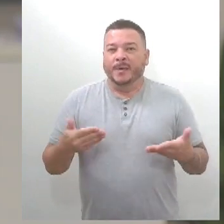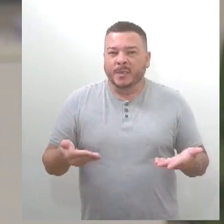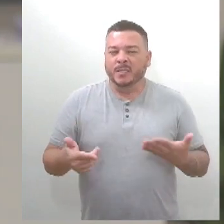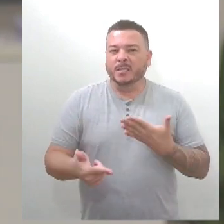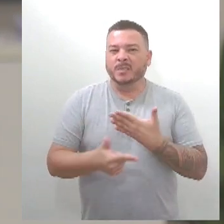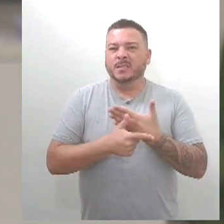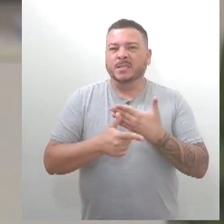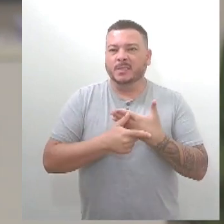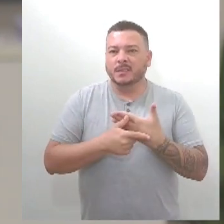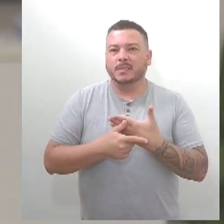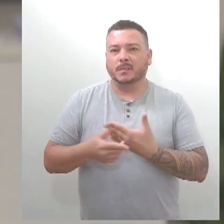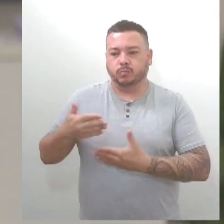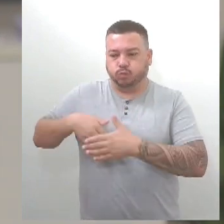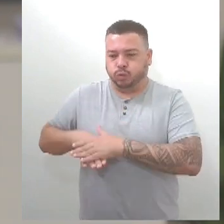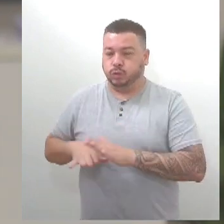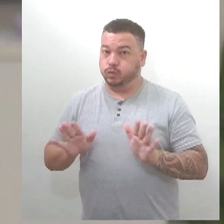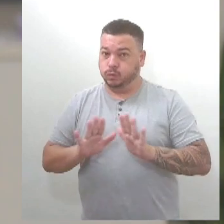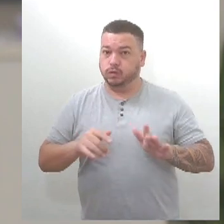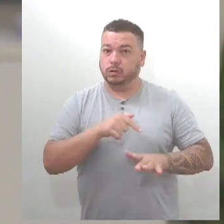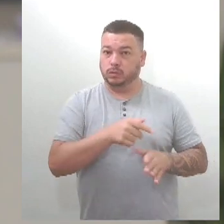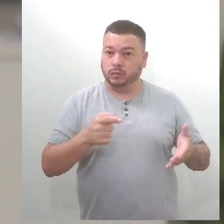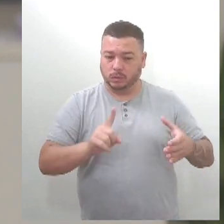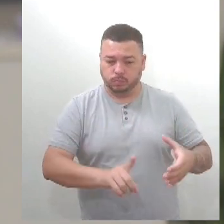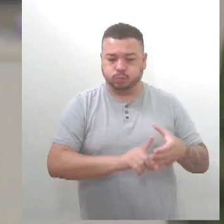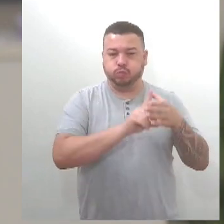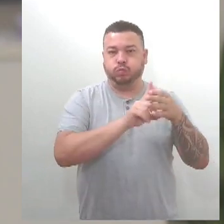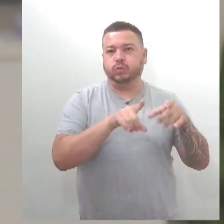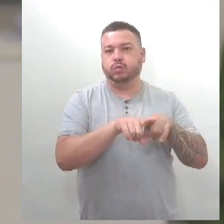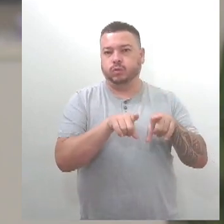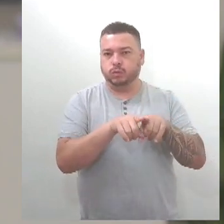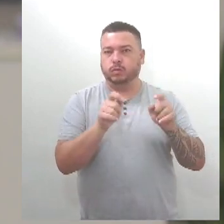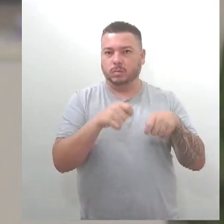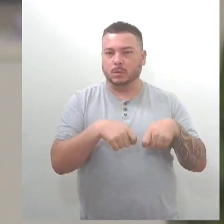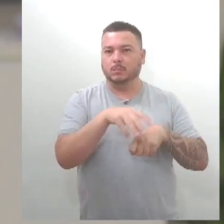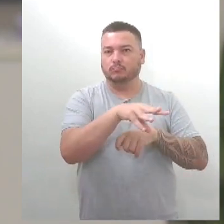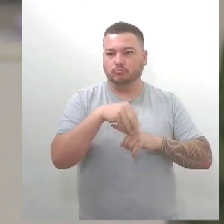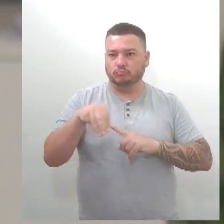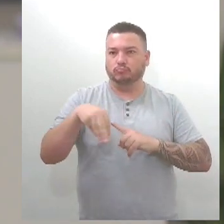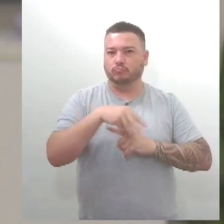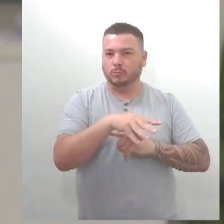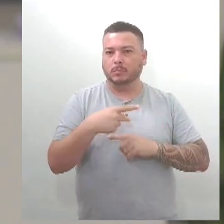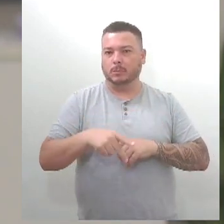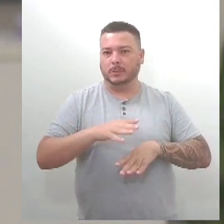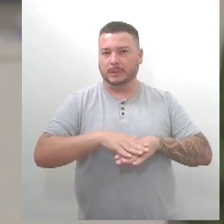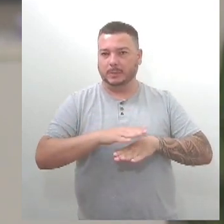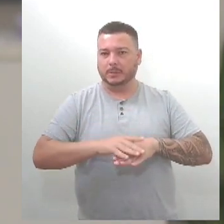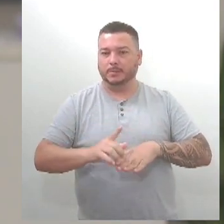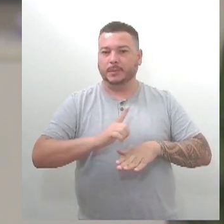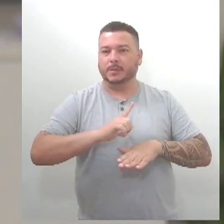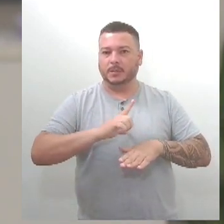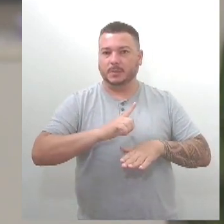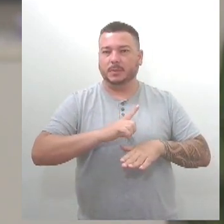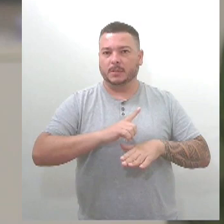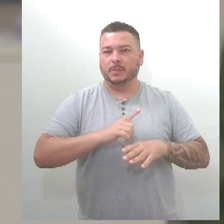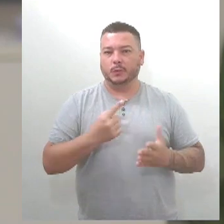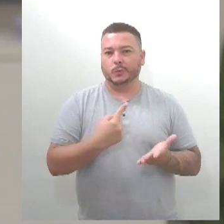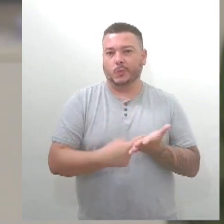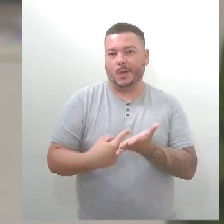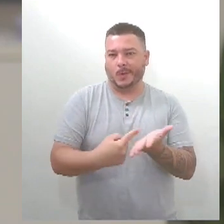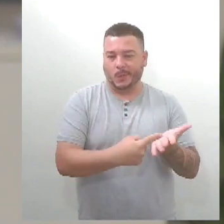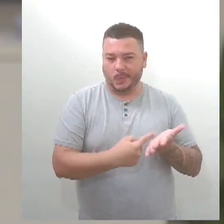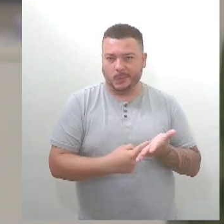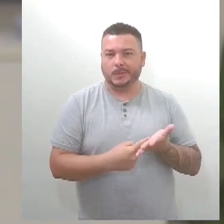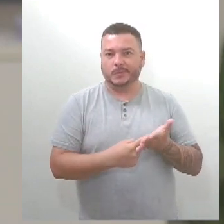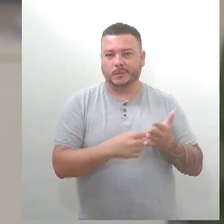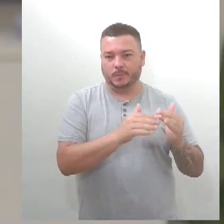Hoje, os acordos, as sessões de mediação que são feitas nas delegacias que possuem o núcleo do acorde, são encaminhados para o judiciário que